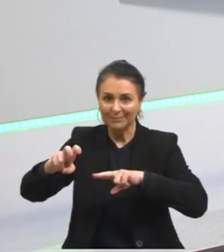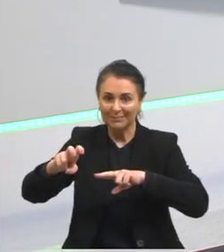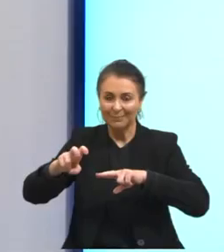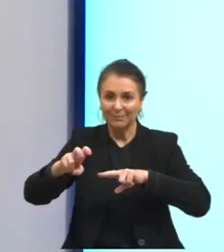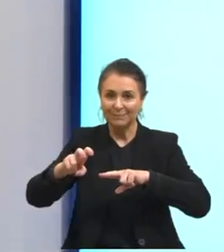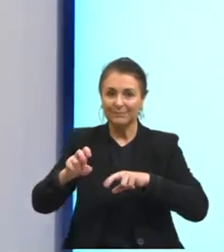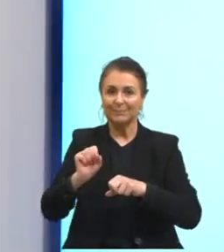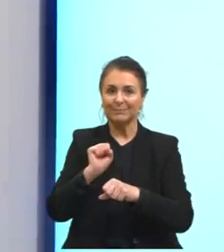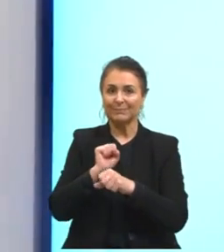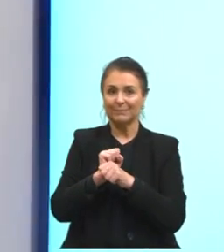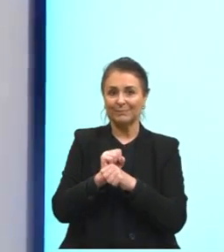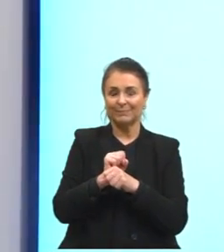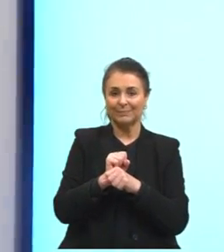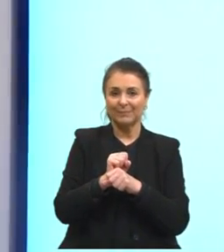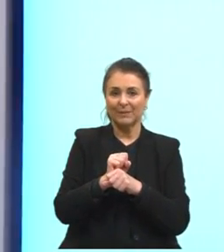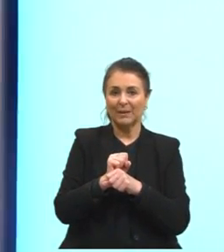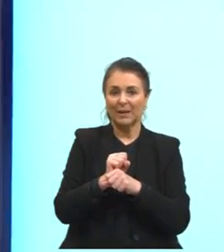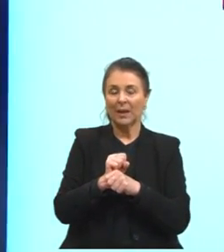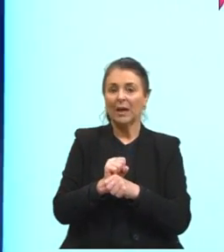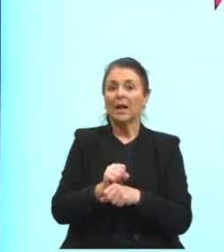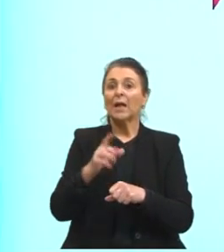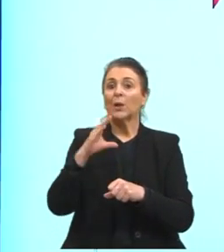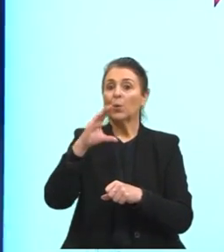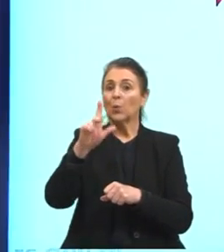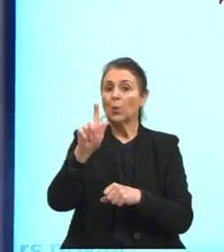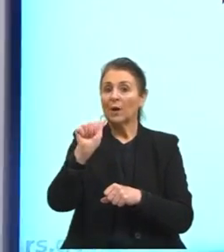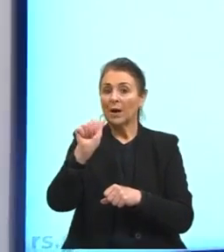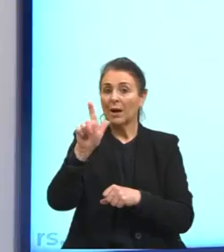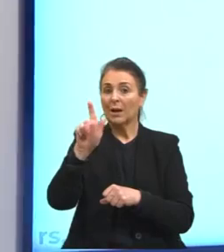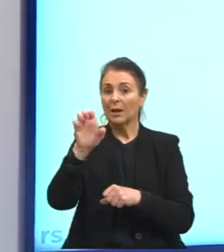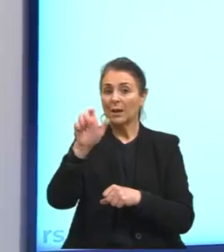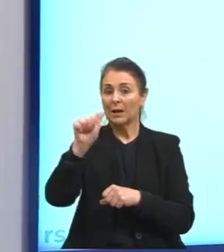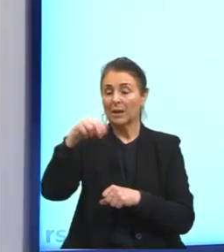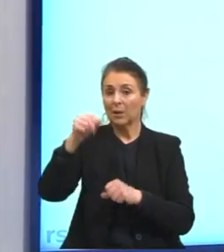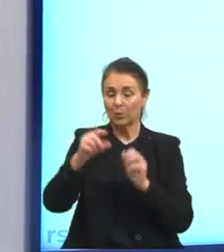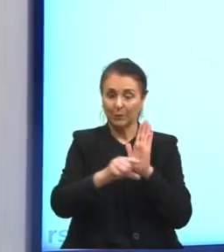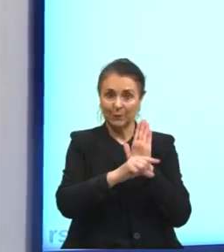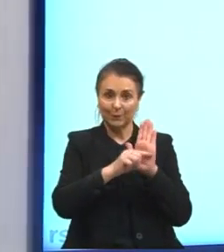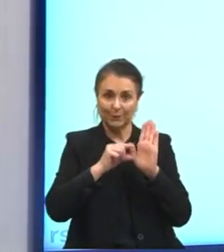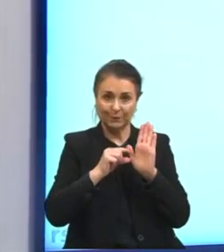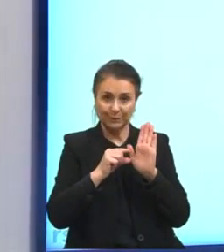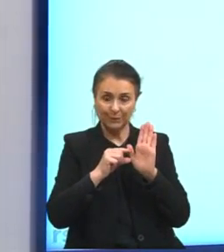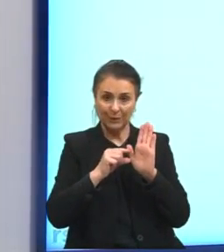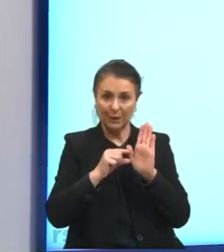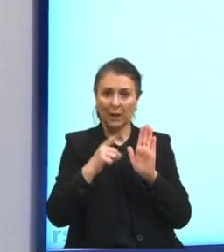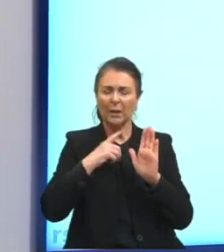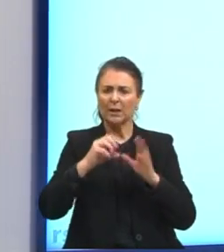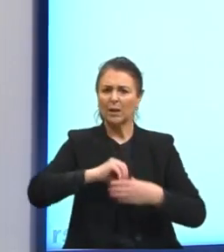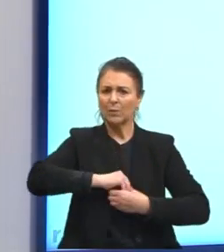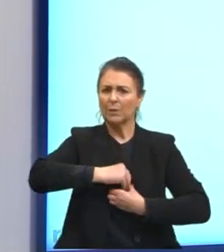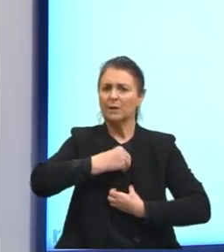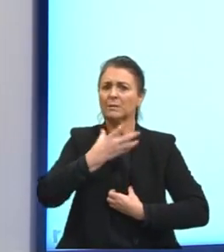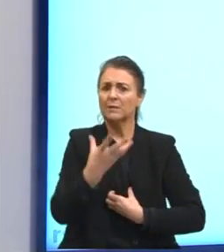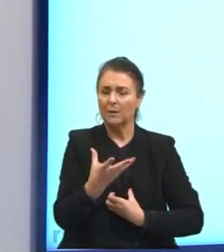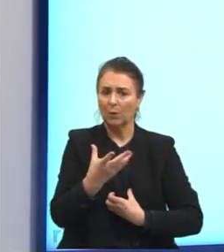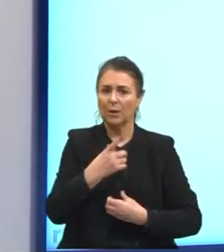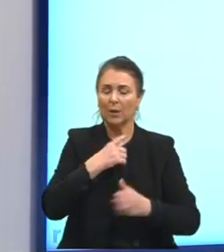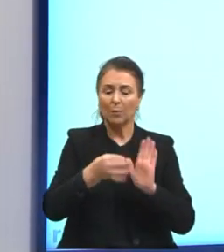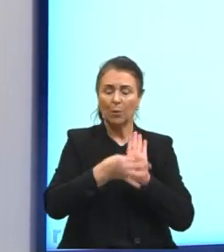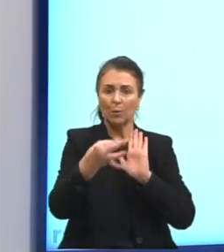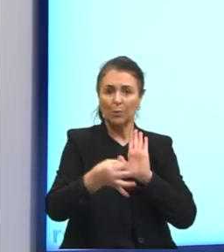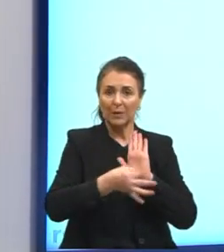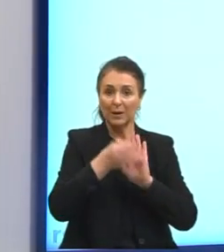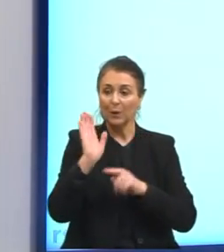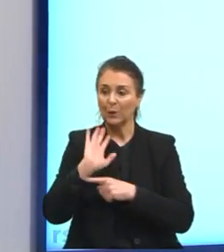No conto de Galeano, expressão ni leva ni le viene, encerra uma opinião a respeito do cinema